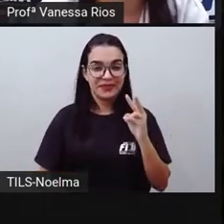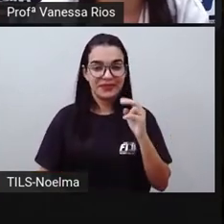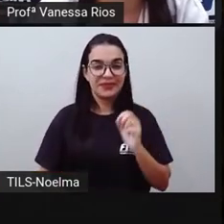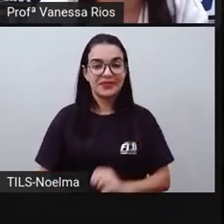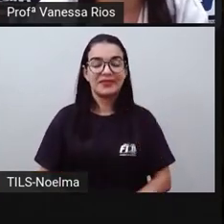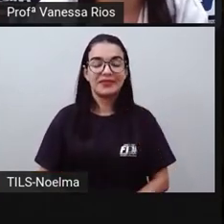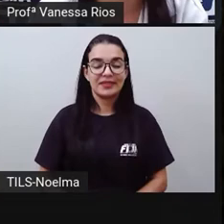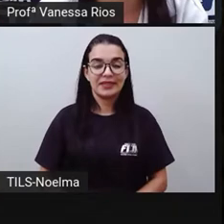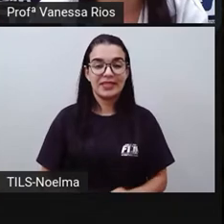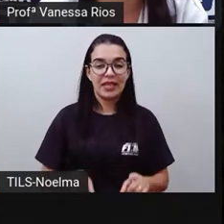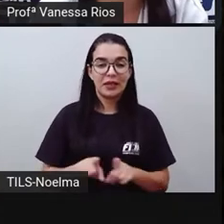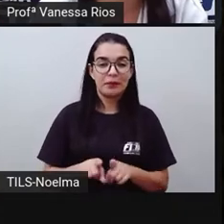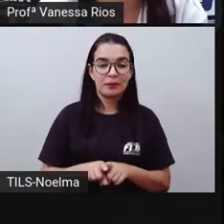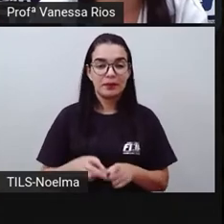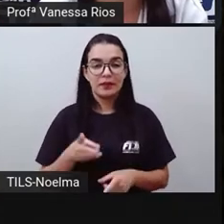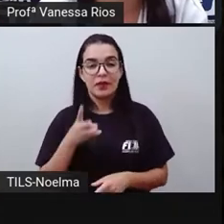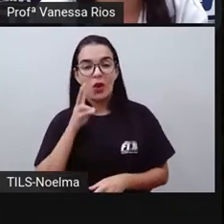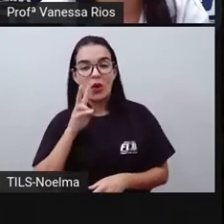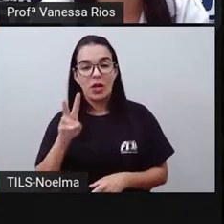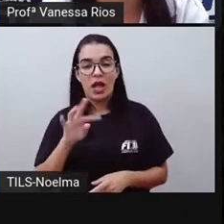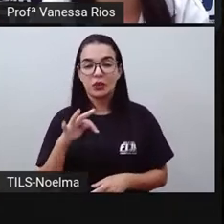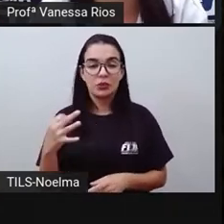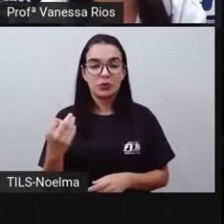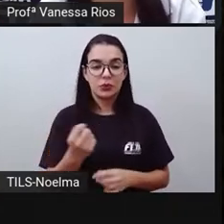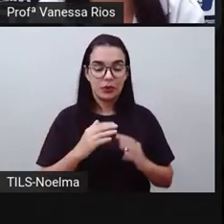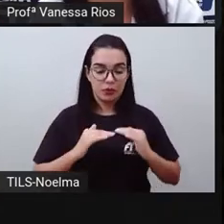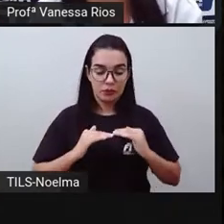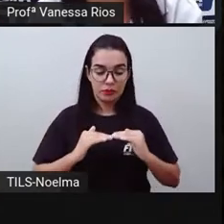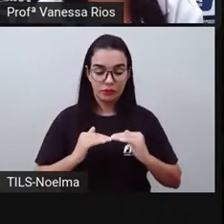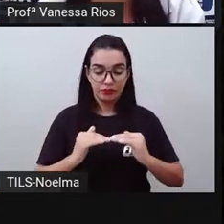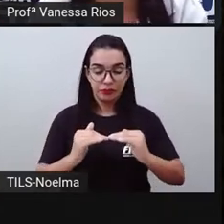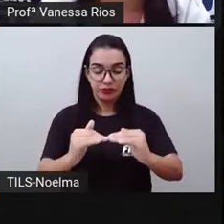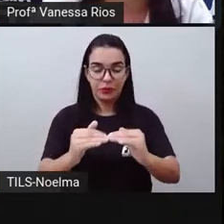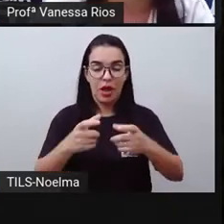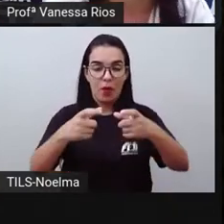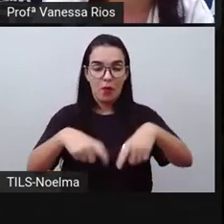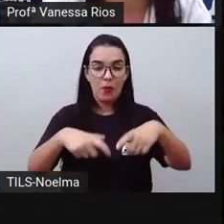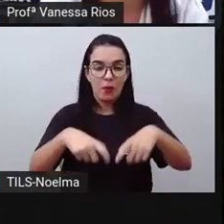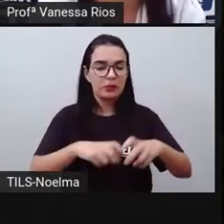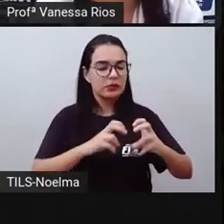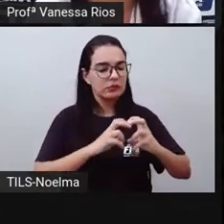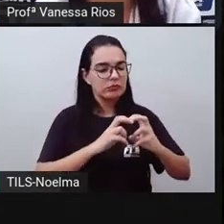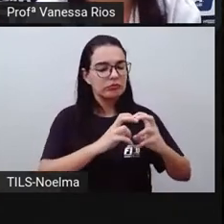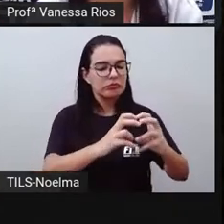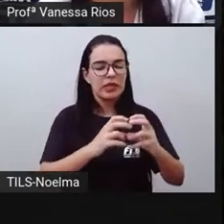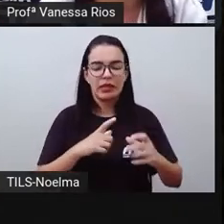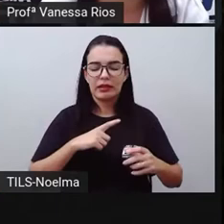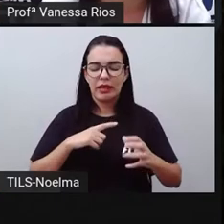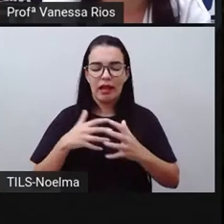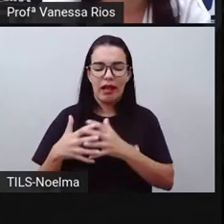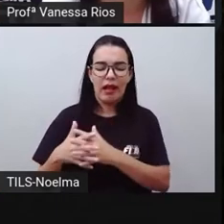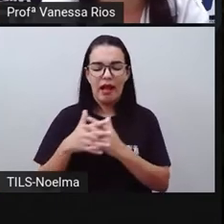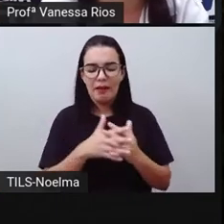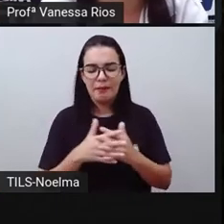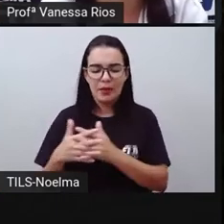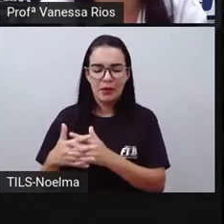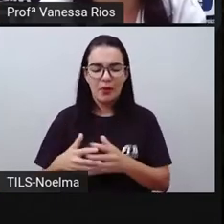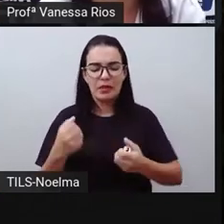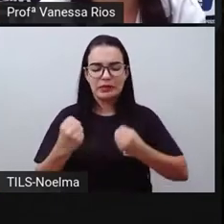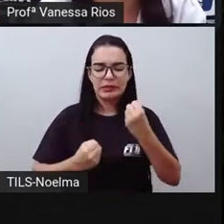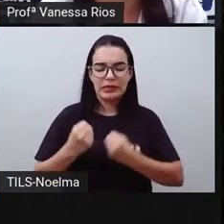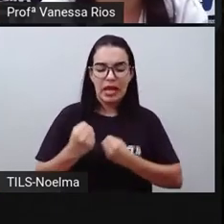não é? As estradas por onde aí vários transportes, carros, caminhões, carretas,